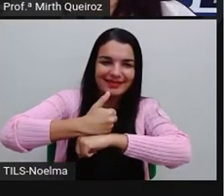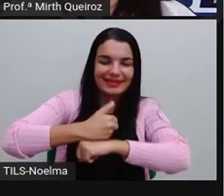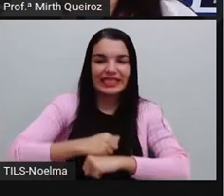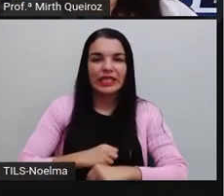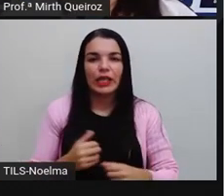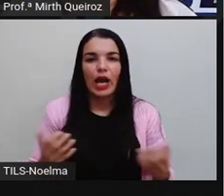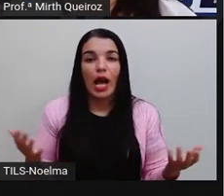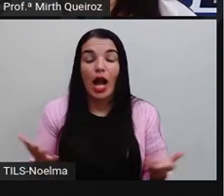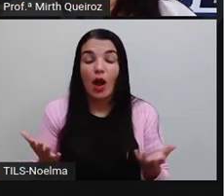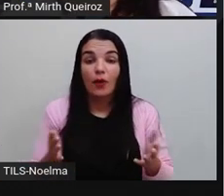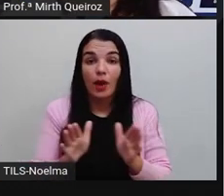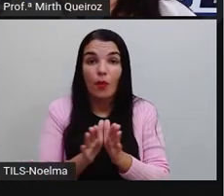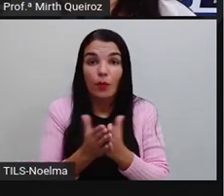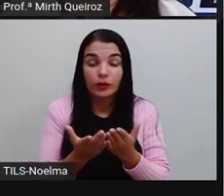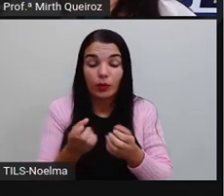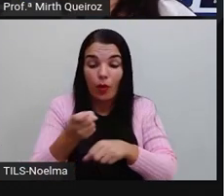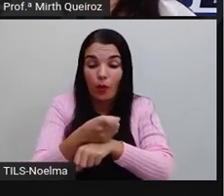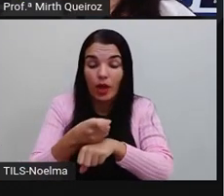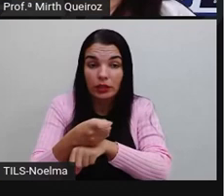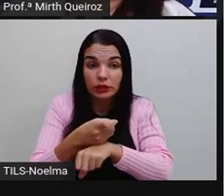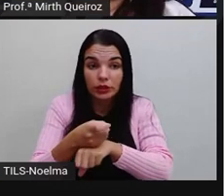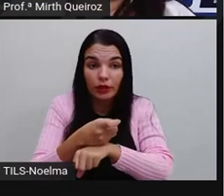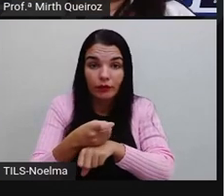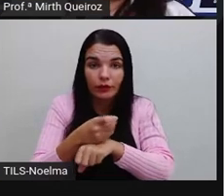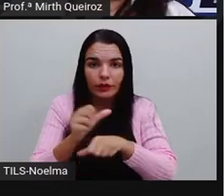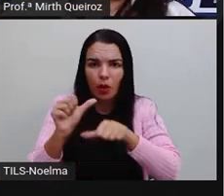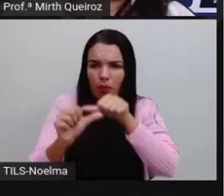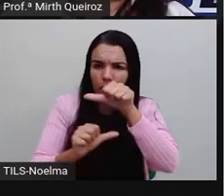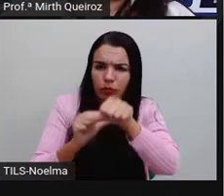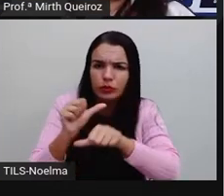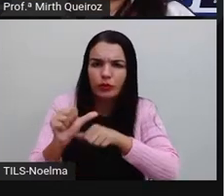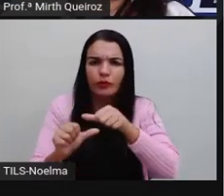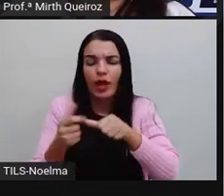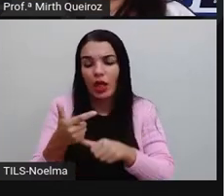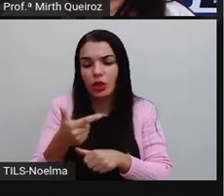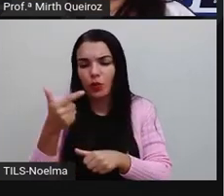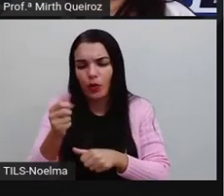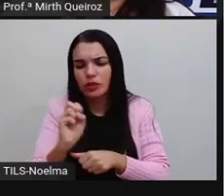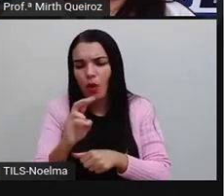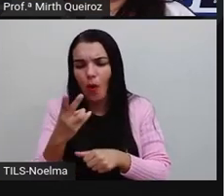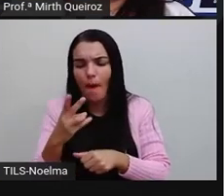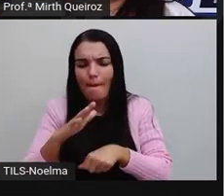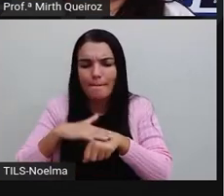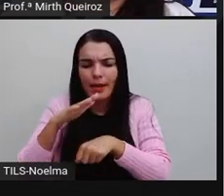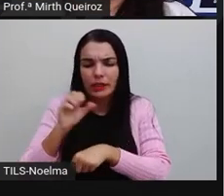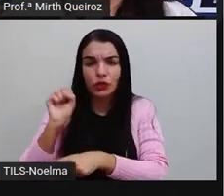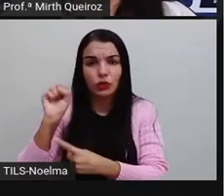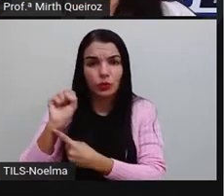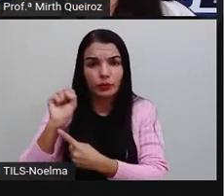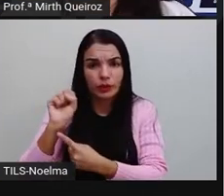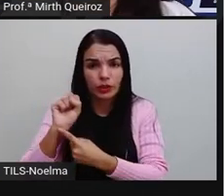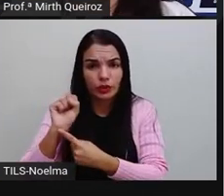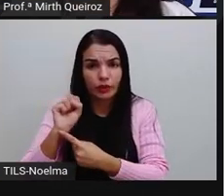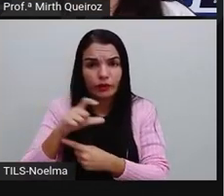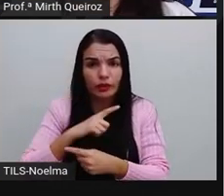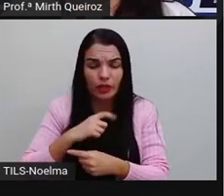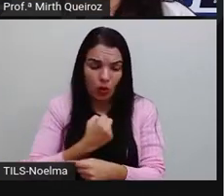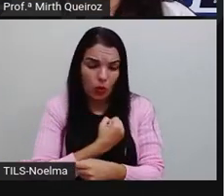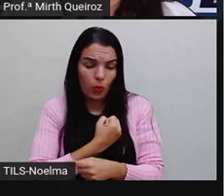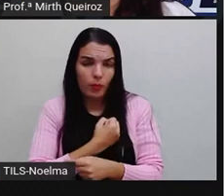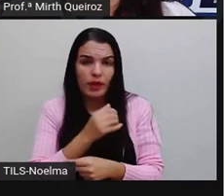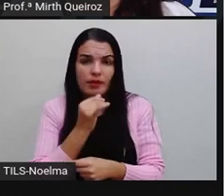adjetivo, ele modifica dois ou mais substantivos do mesmo número, neste caso aí,